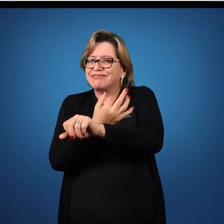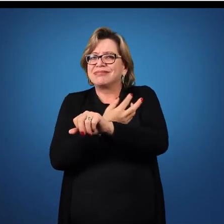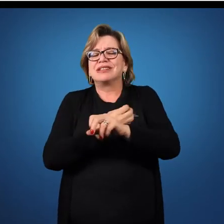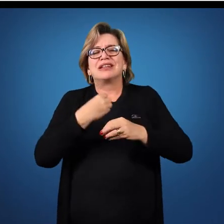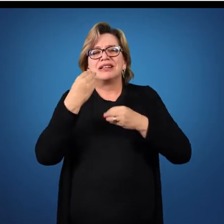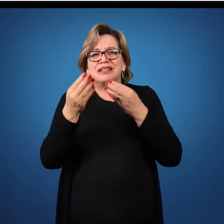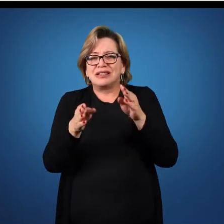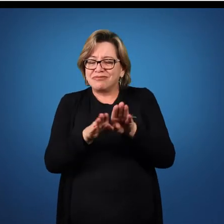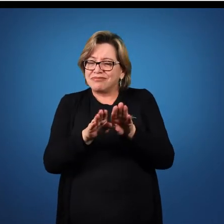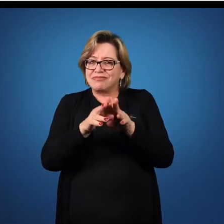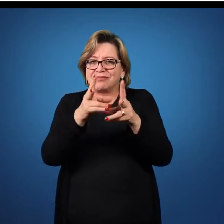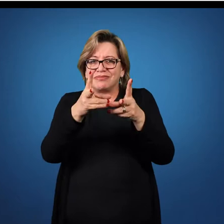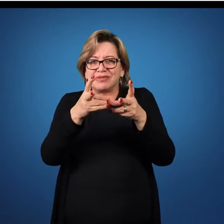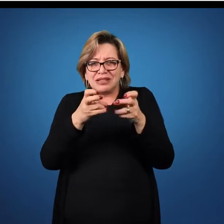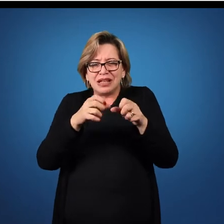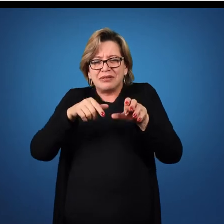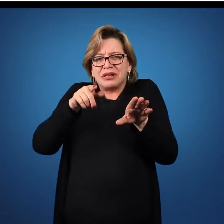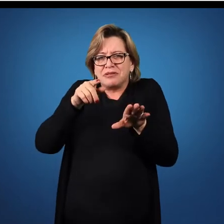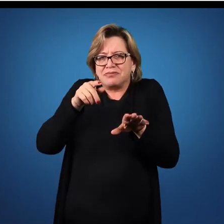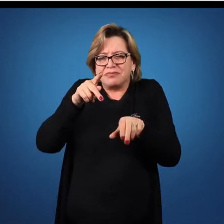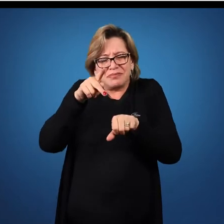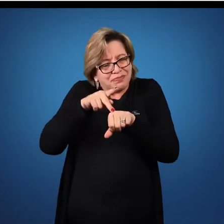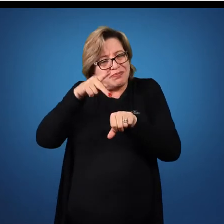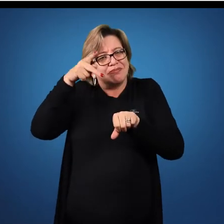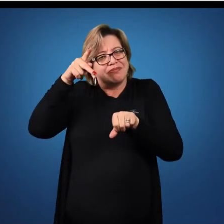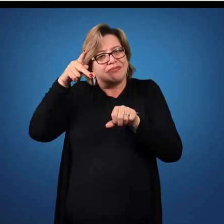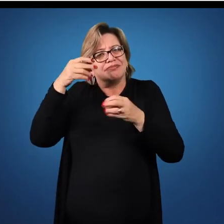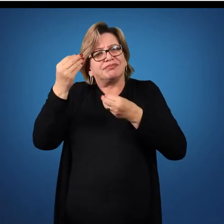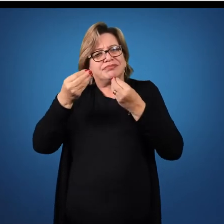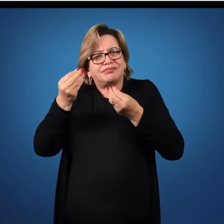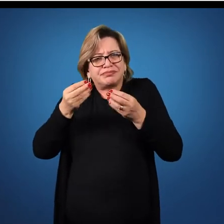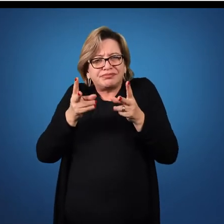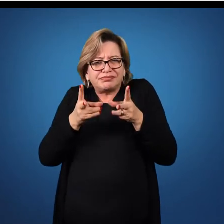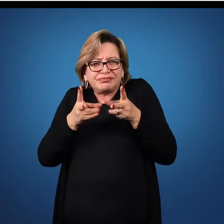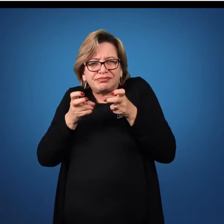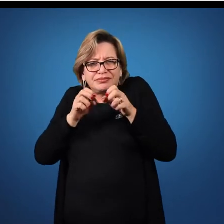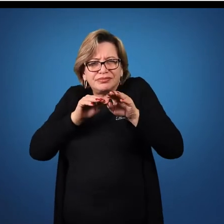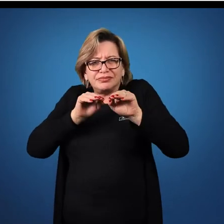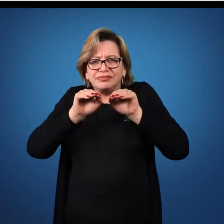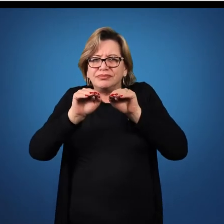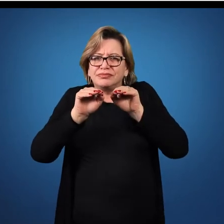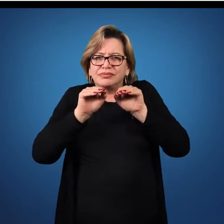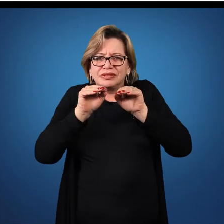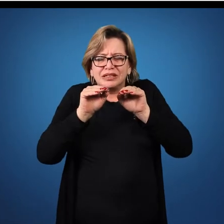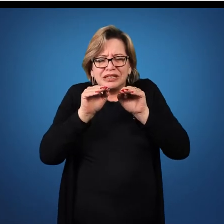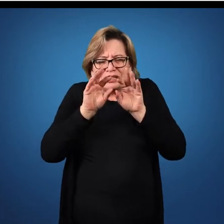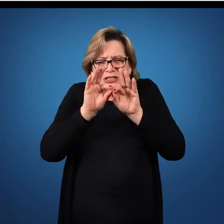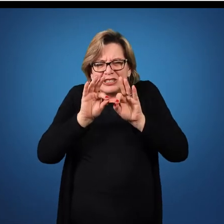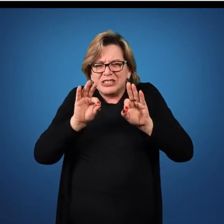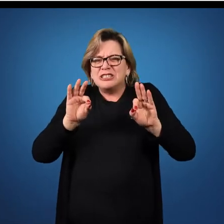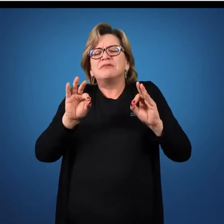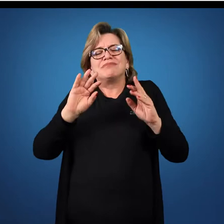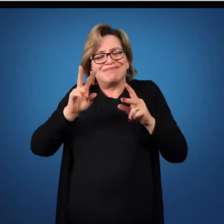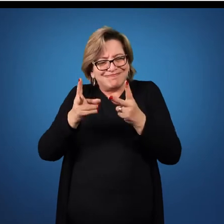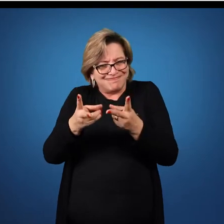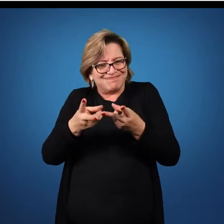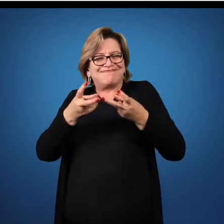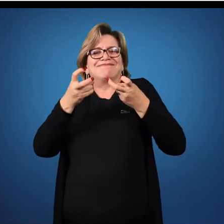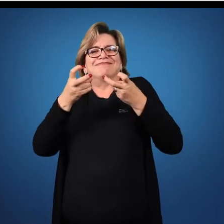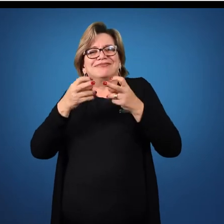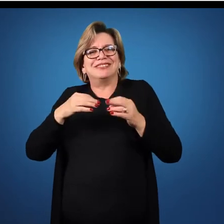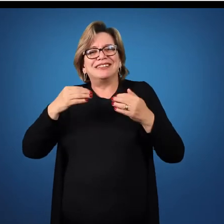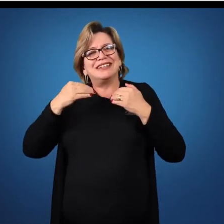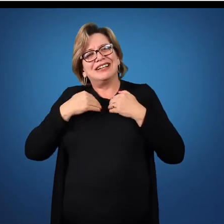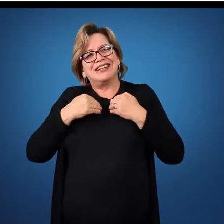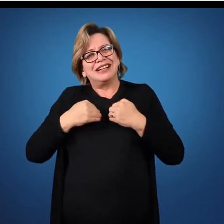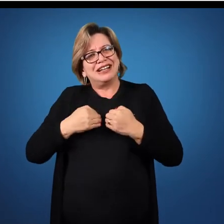Ele percebe cada pedra. Ele percebe cada movimento, por mais sutil que você faça. Que